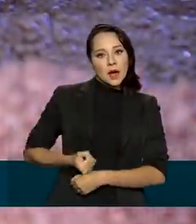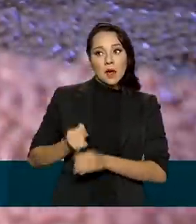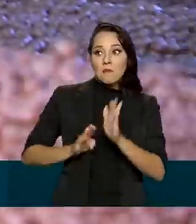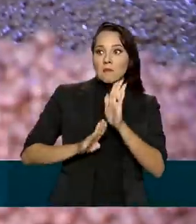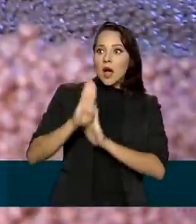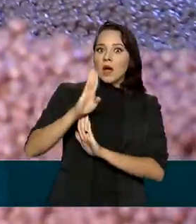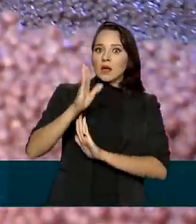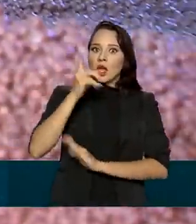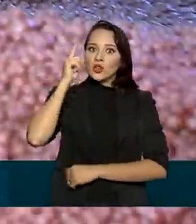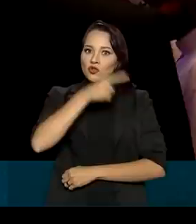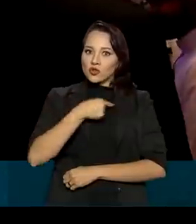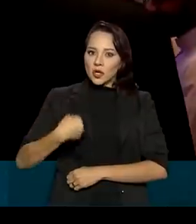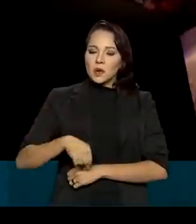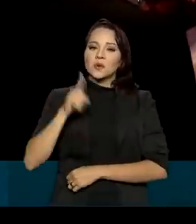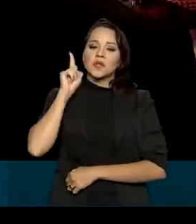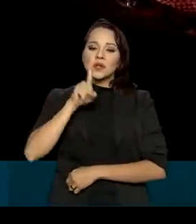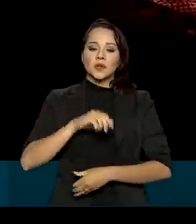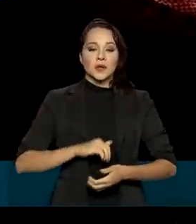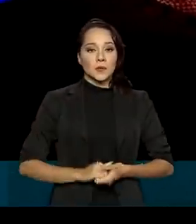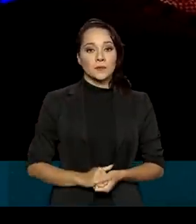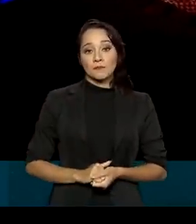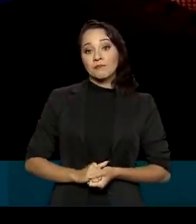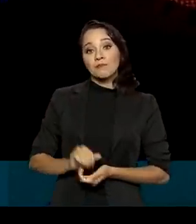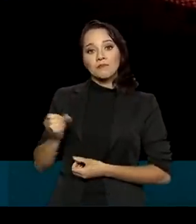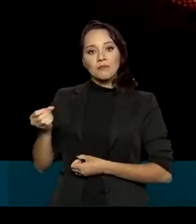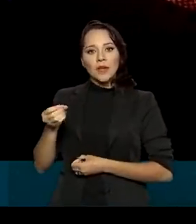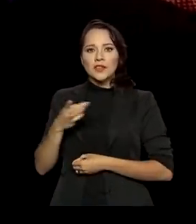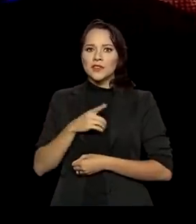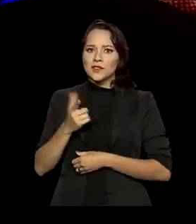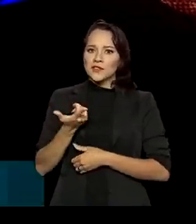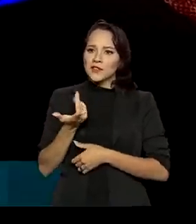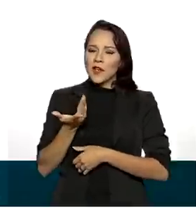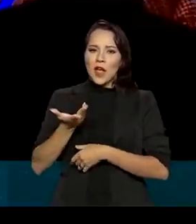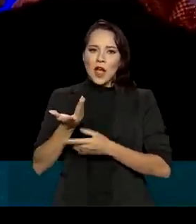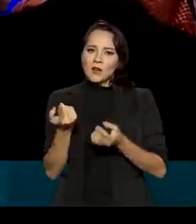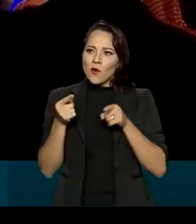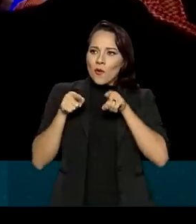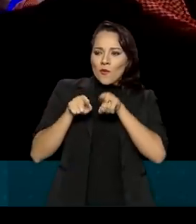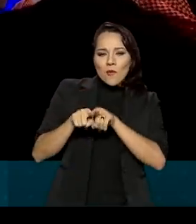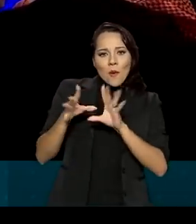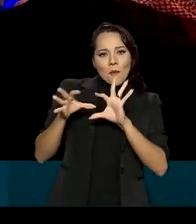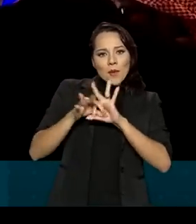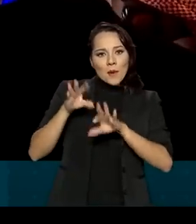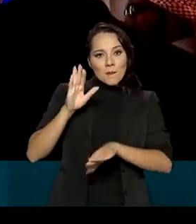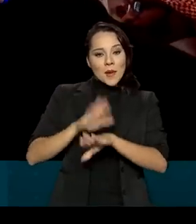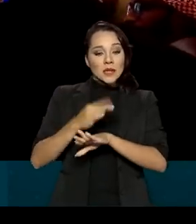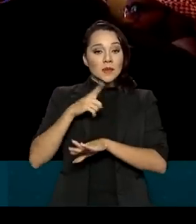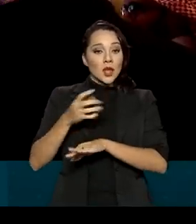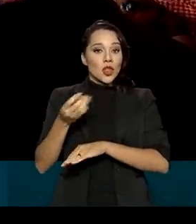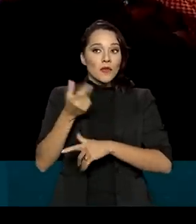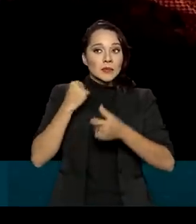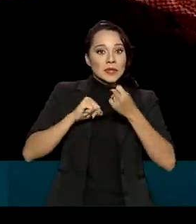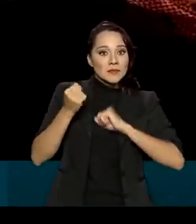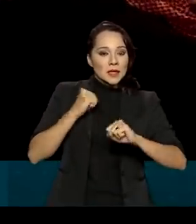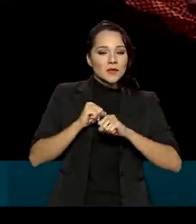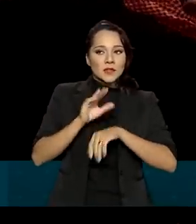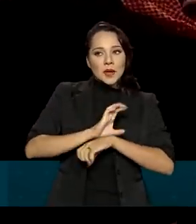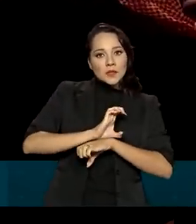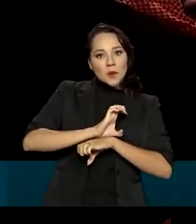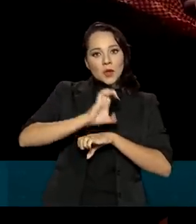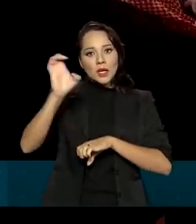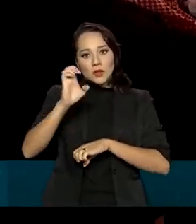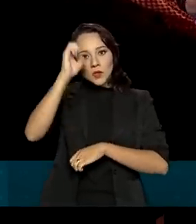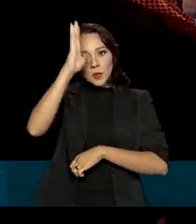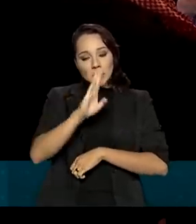China e os Estados Unidos. Nós estamos renovando os nossos lados de amizade com o Bahrein para abrir novas perspectivas para as exportações